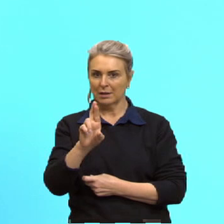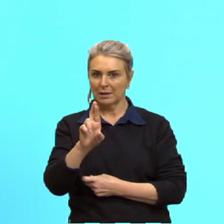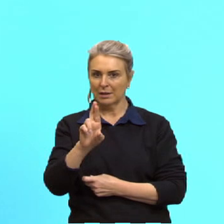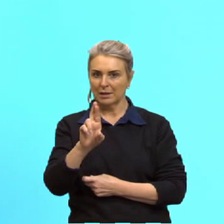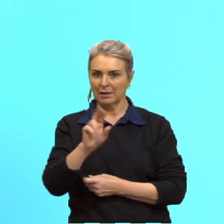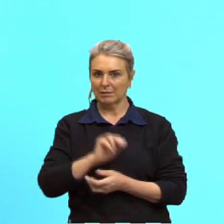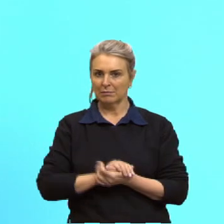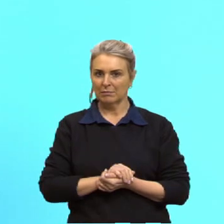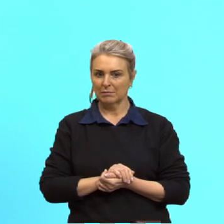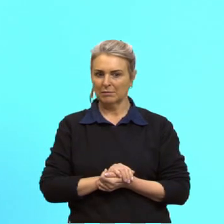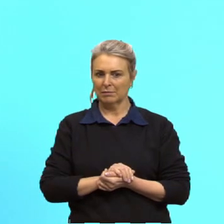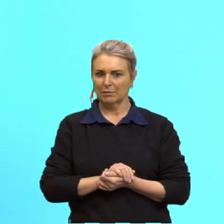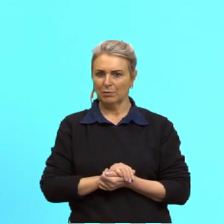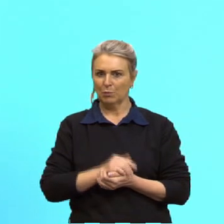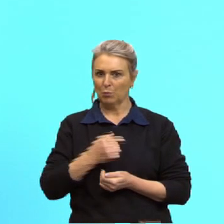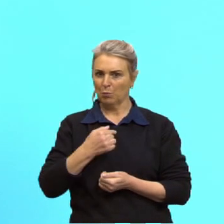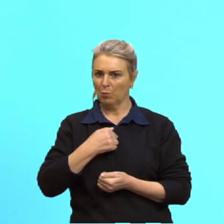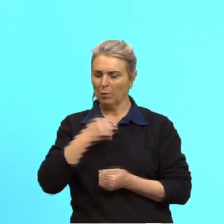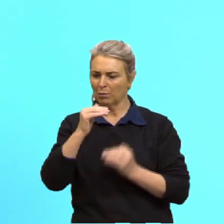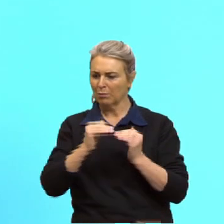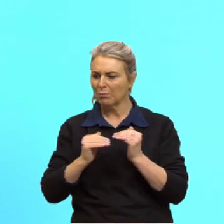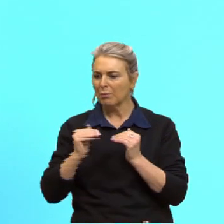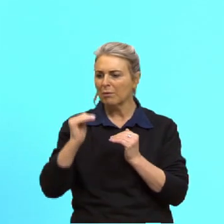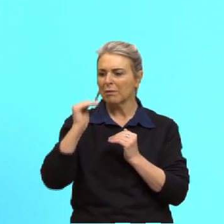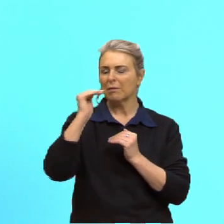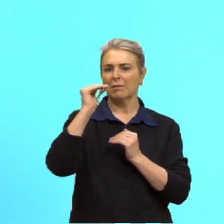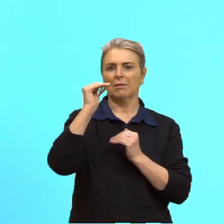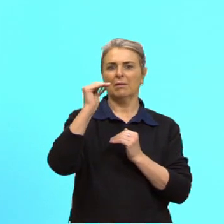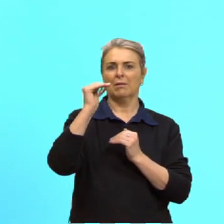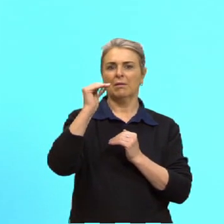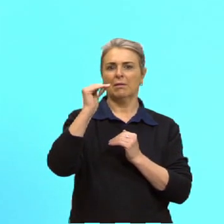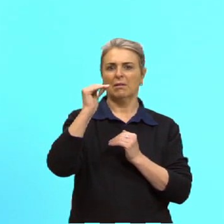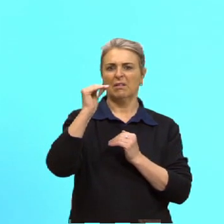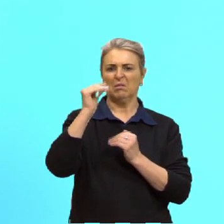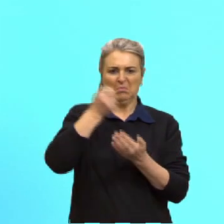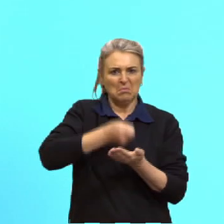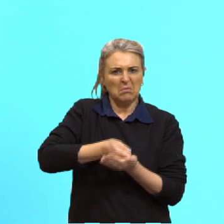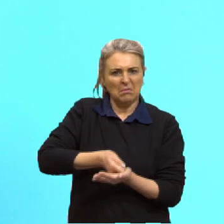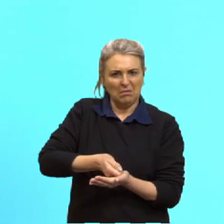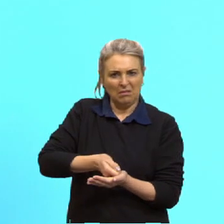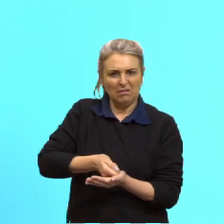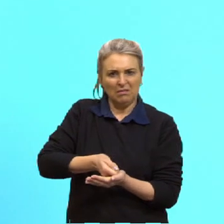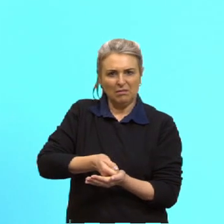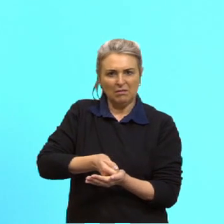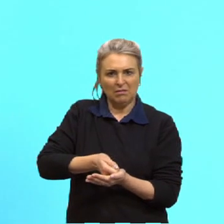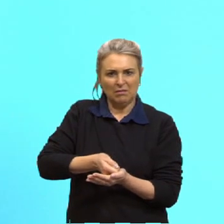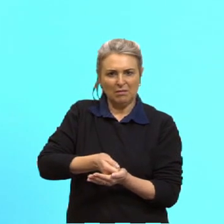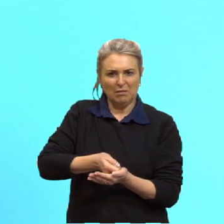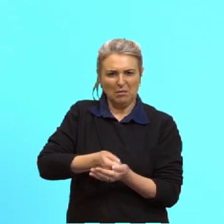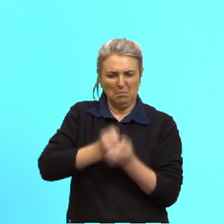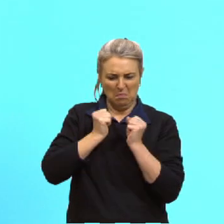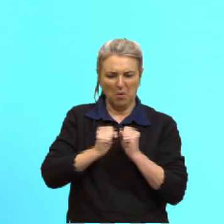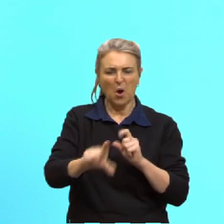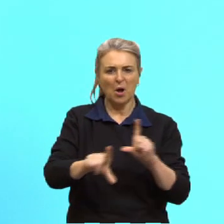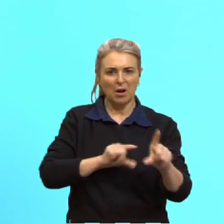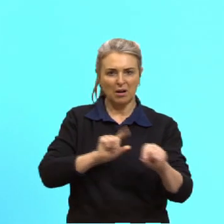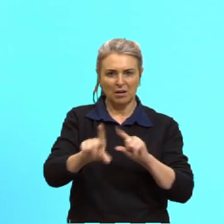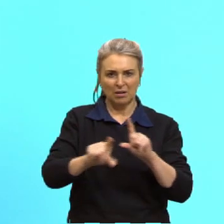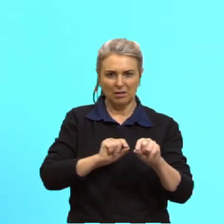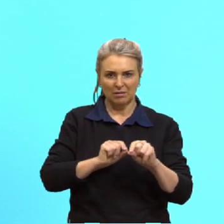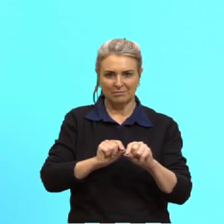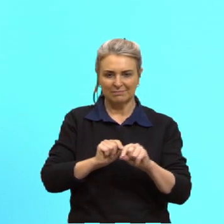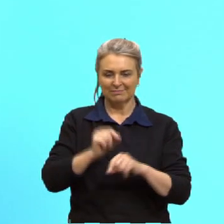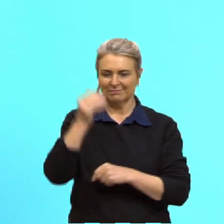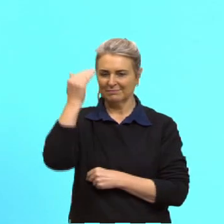vou ser quando crescer? Sou obrigado a? Posso escolher? não dá para